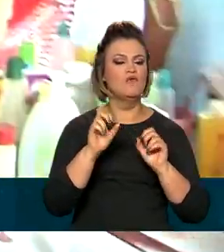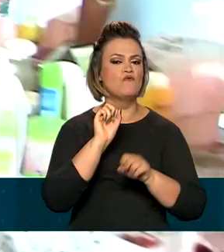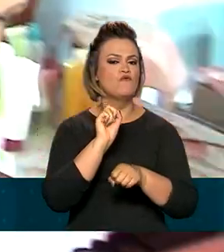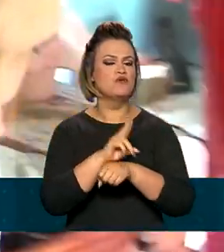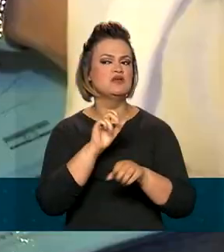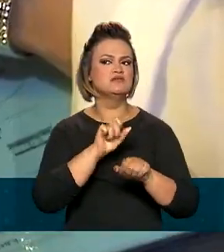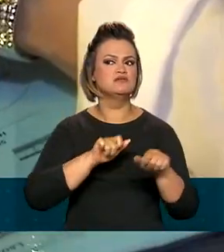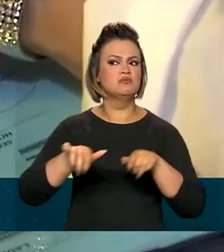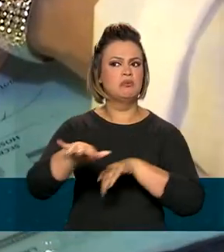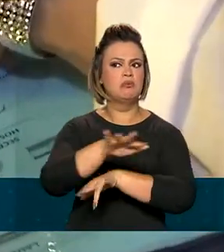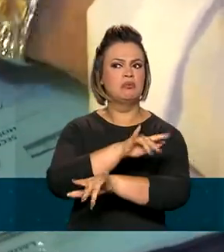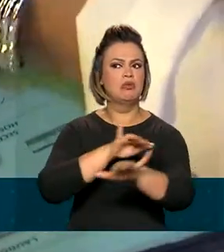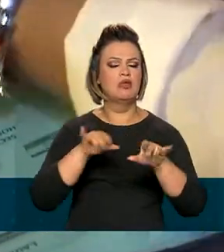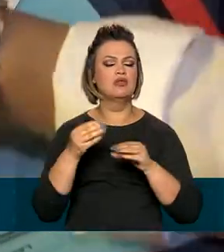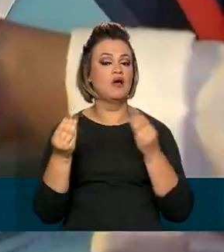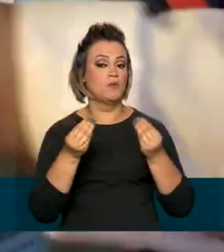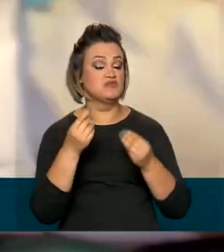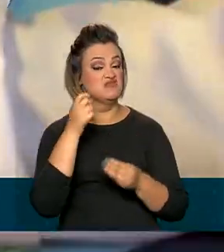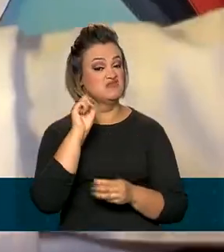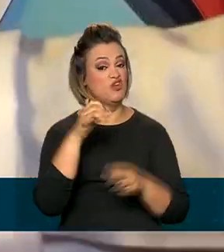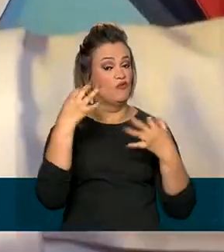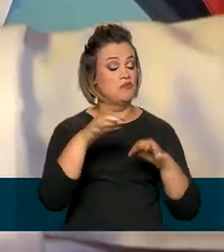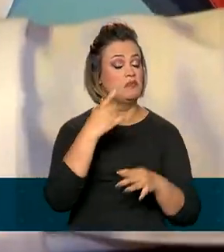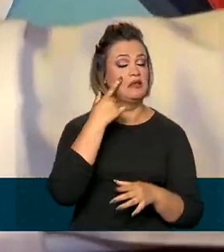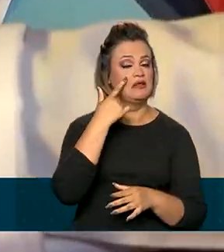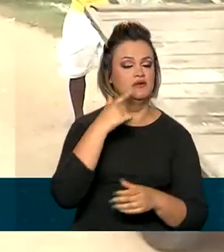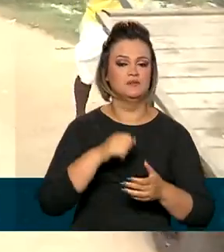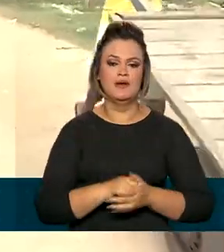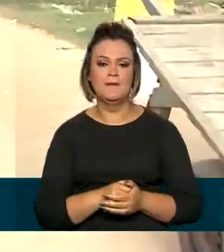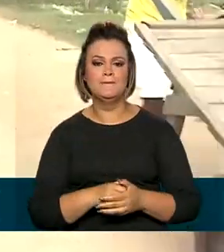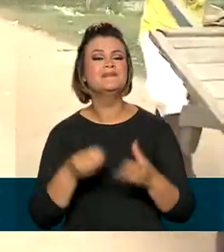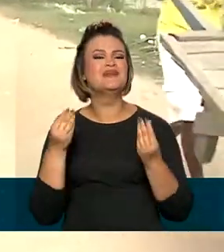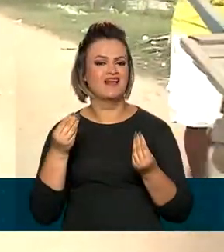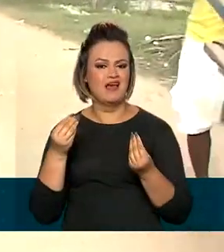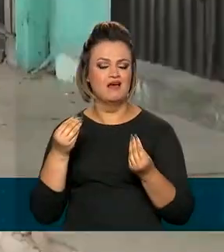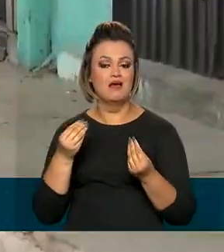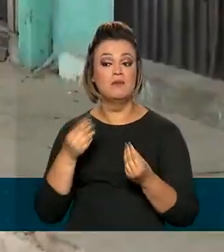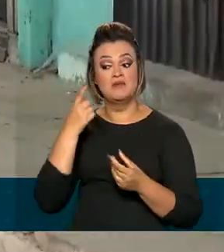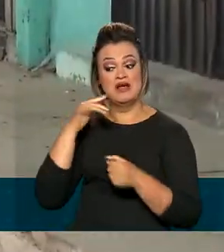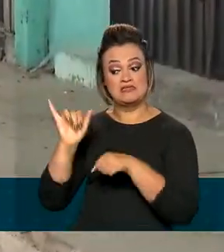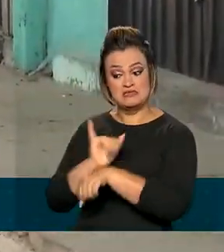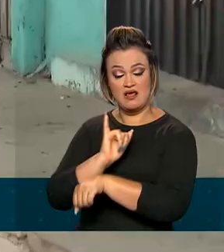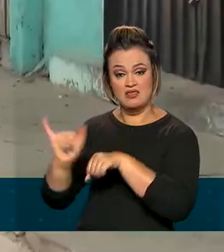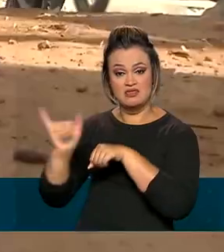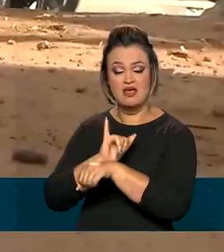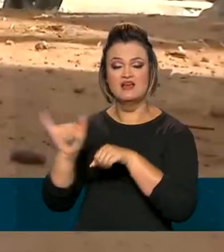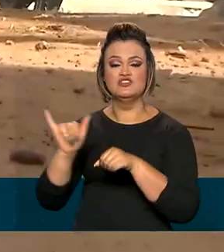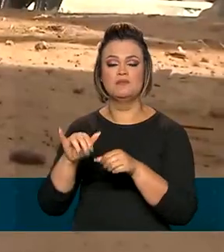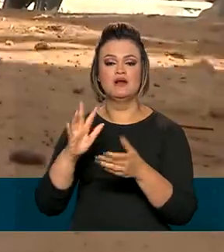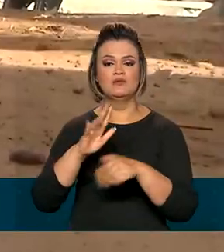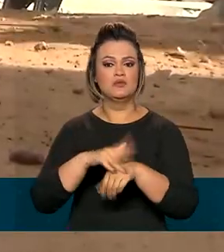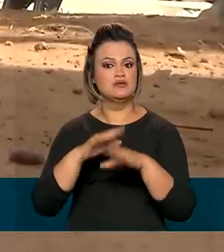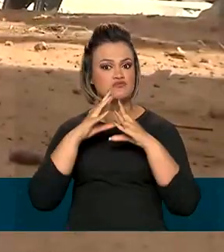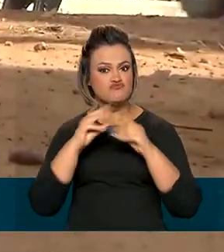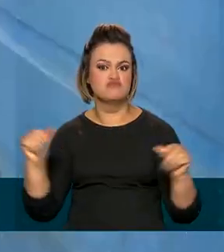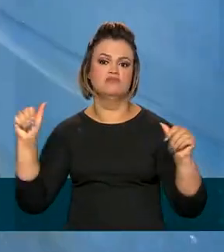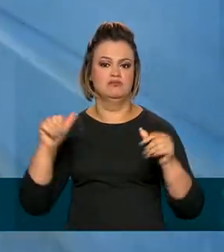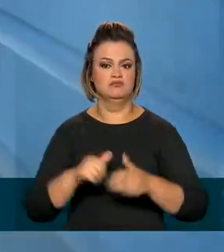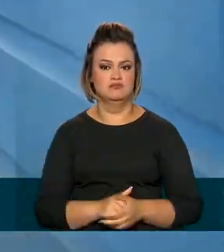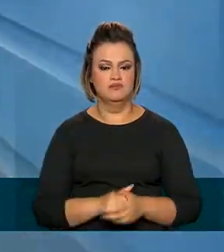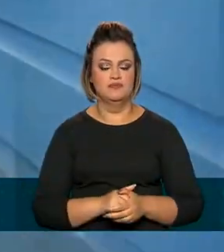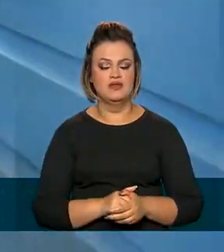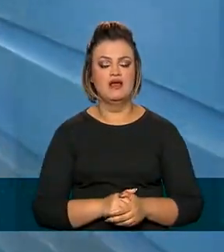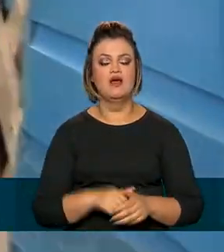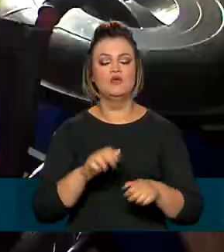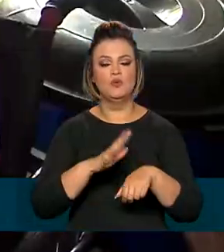vírus, caso seja confirmada. Isso está sendo feito para intensificar a estratégia nacional de eliminação da doença no país. A